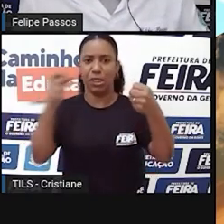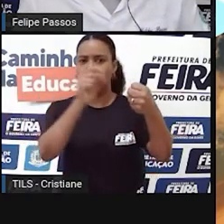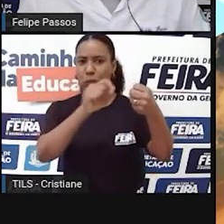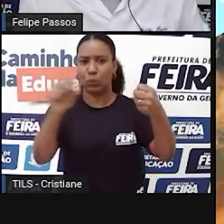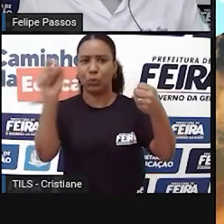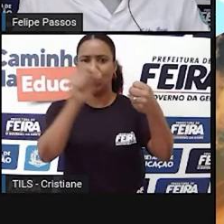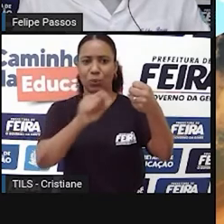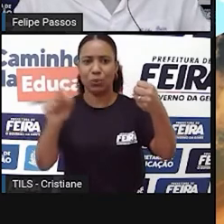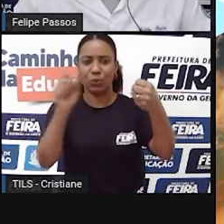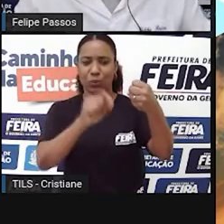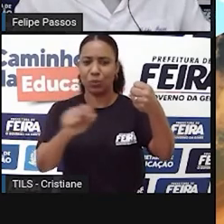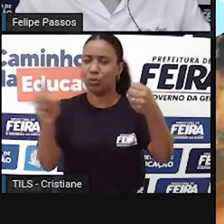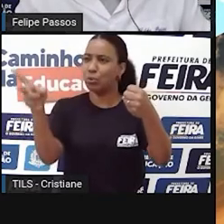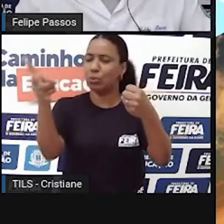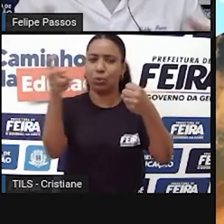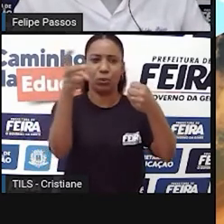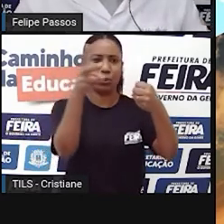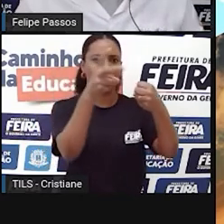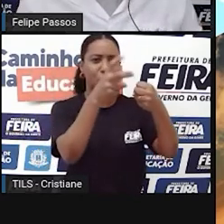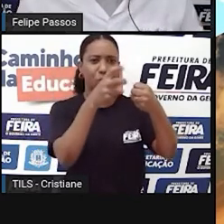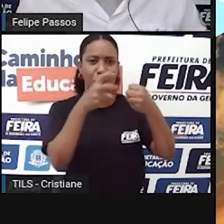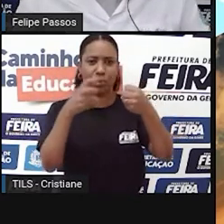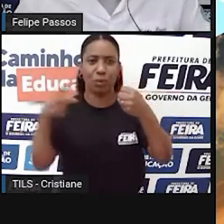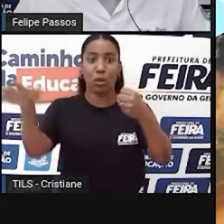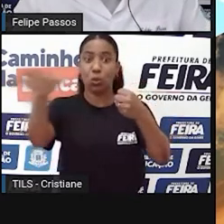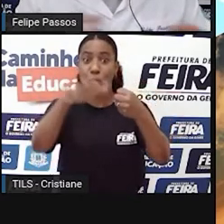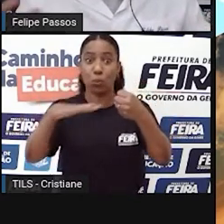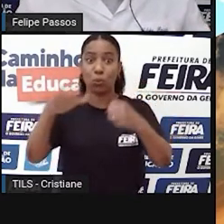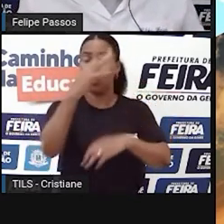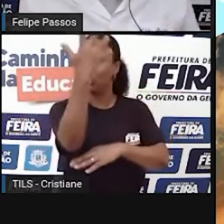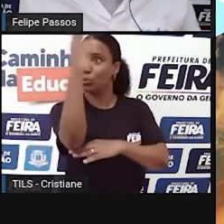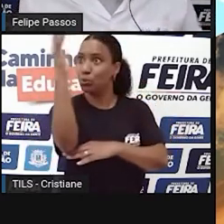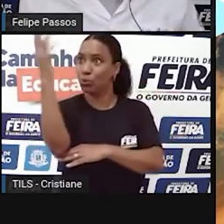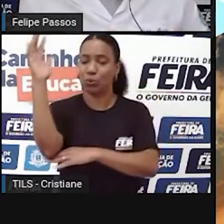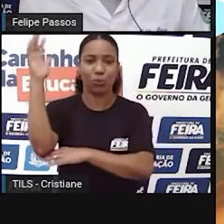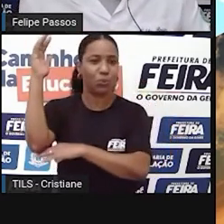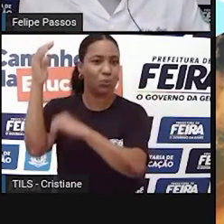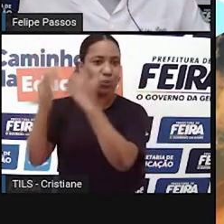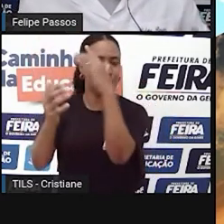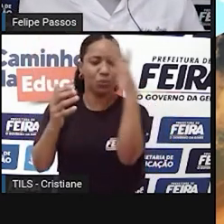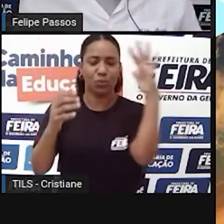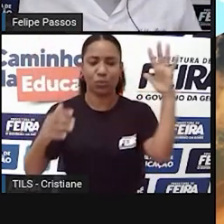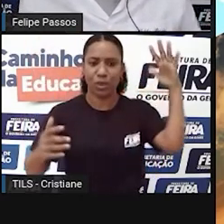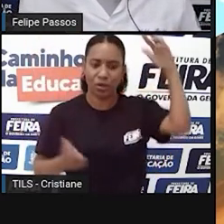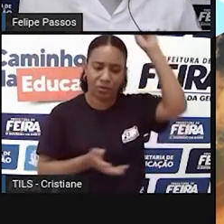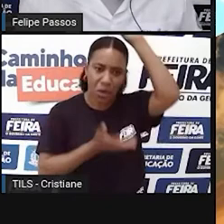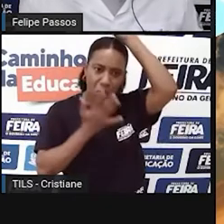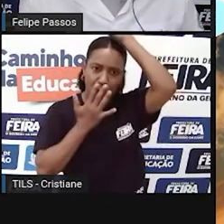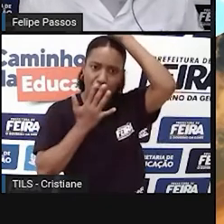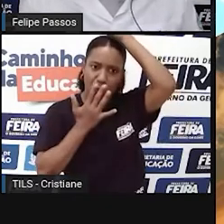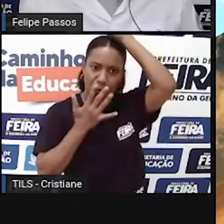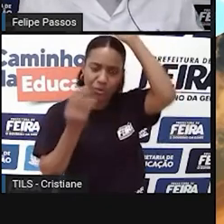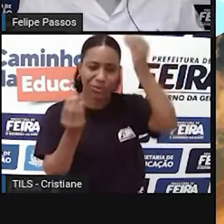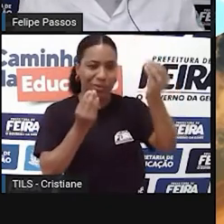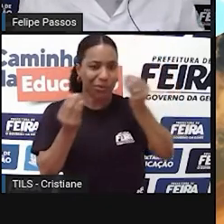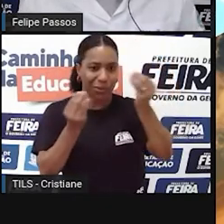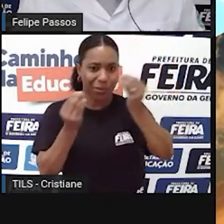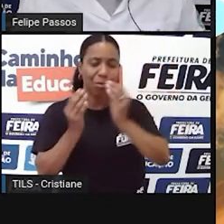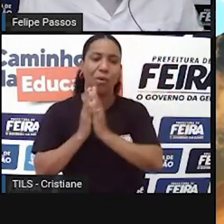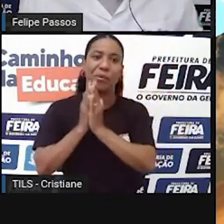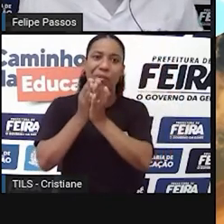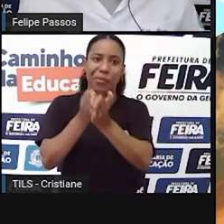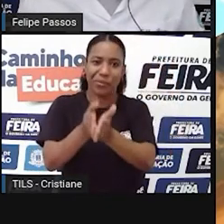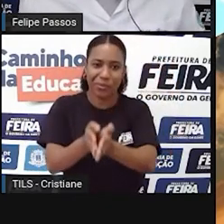Vaz de Caminha, ele chegou aqui e descreveu, escreveu sobre a mata, escreveu sobre os índios, escreveu sobre como foi a viagem até aqui,